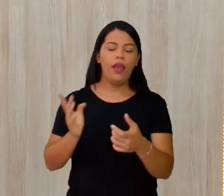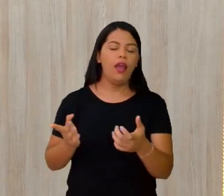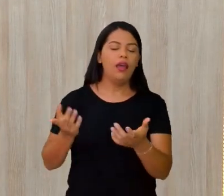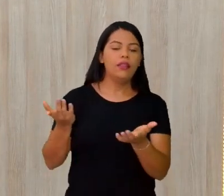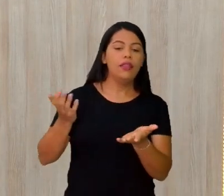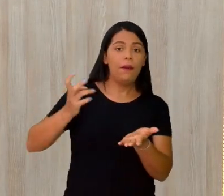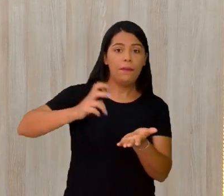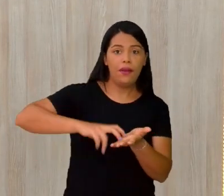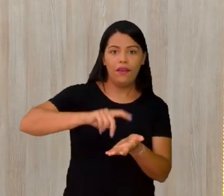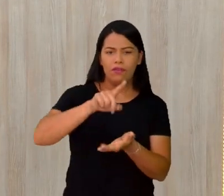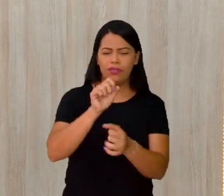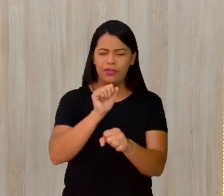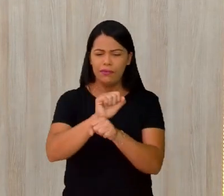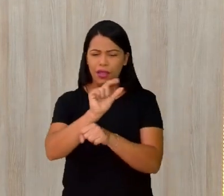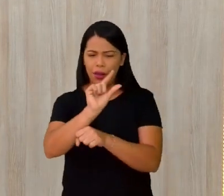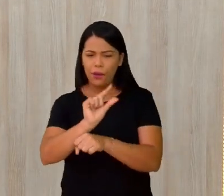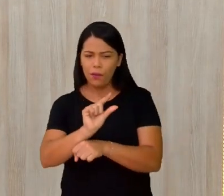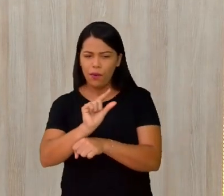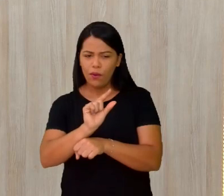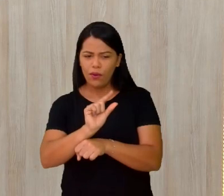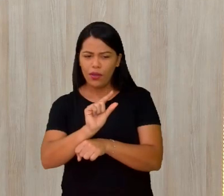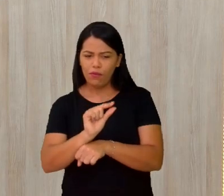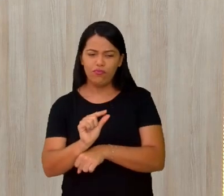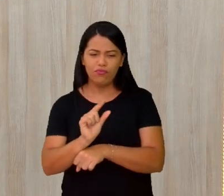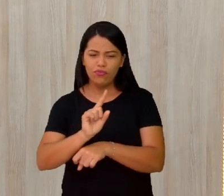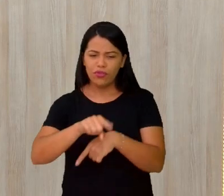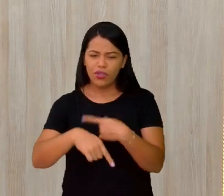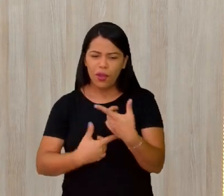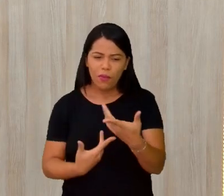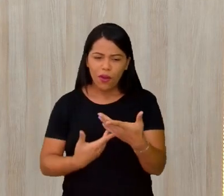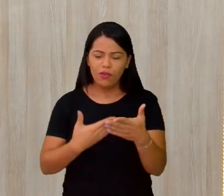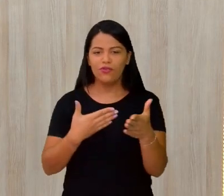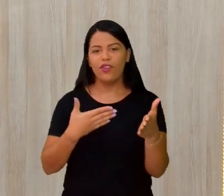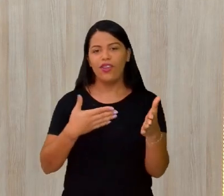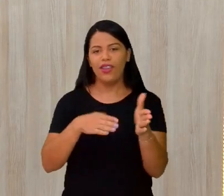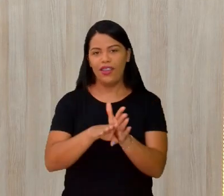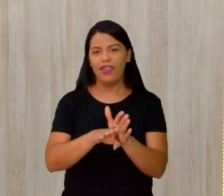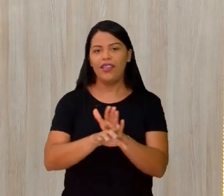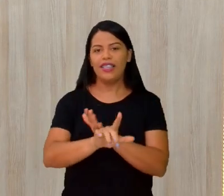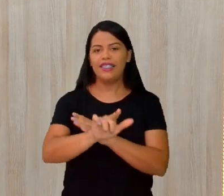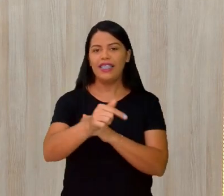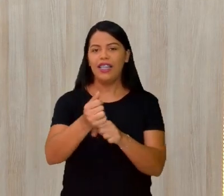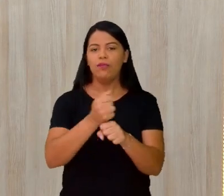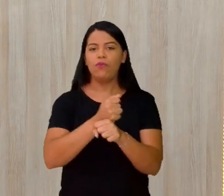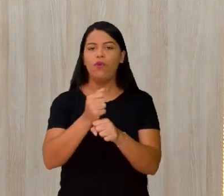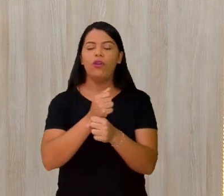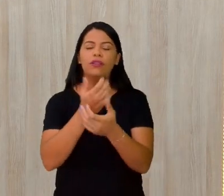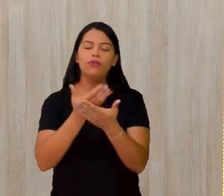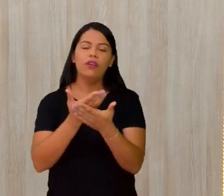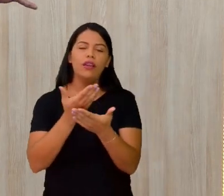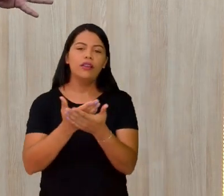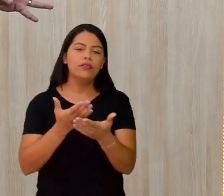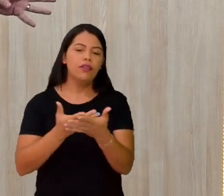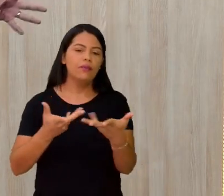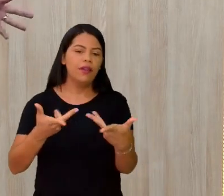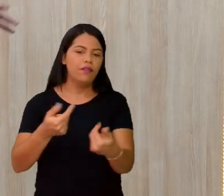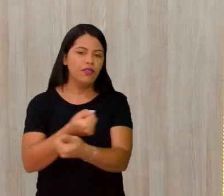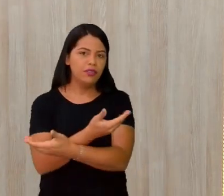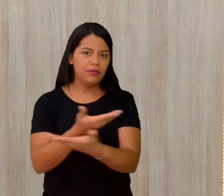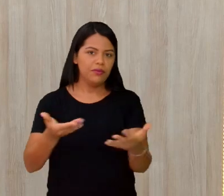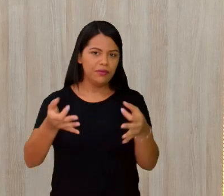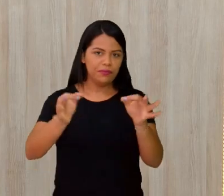Você dá uma esperadinha, mas é pouquinho, chega o sétimo ano com as aulas fantásticas para você.